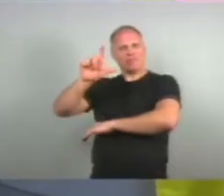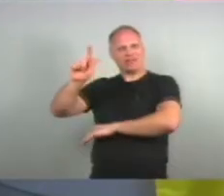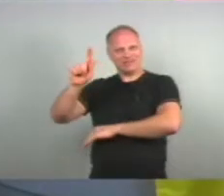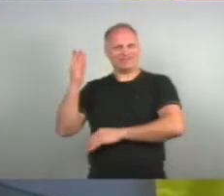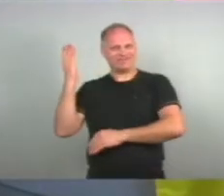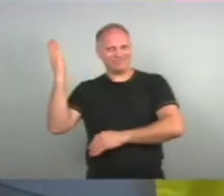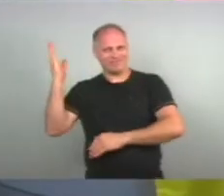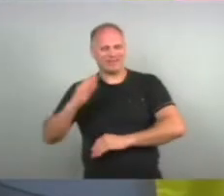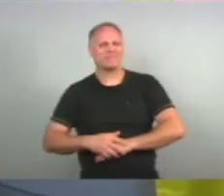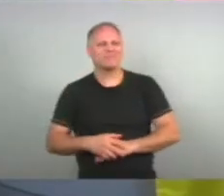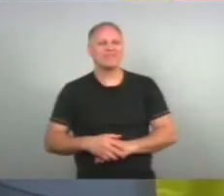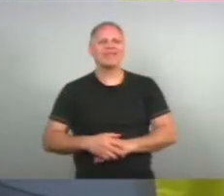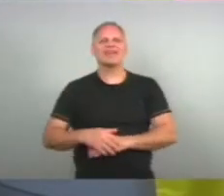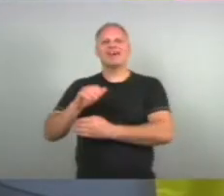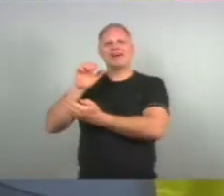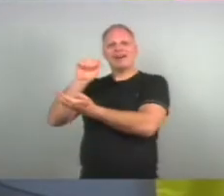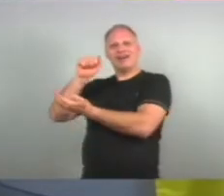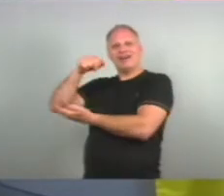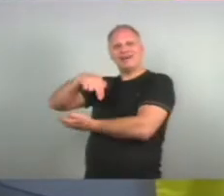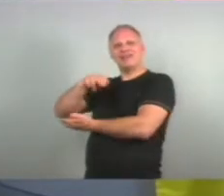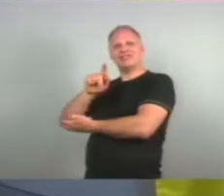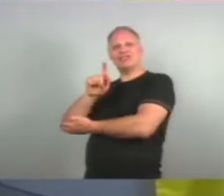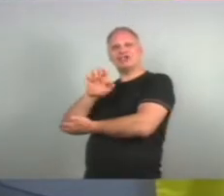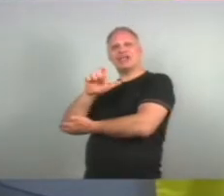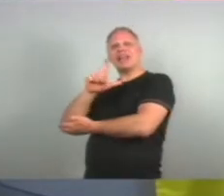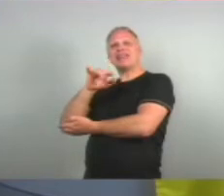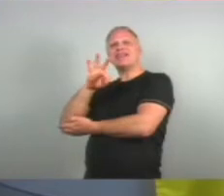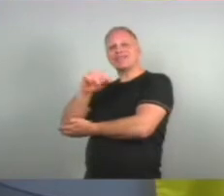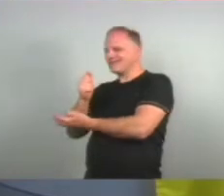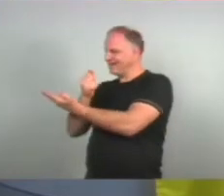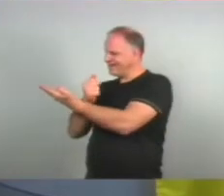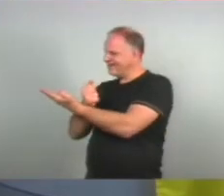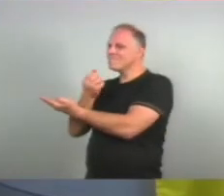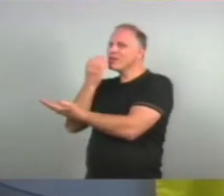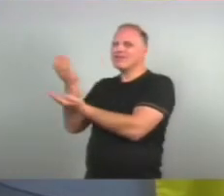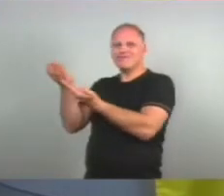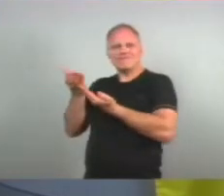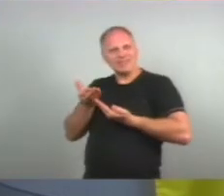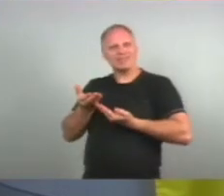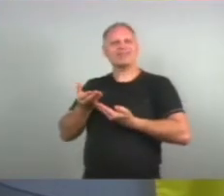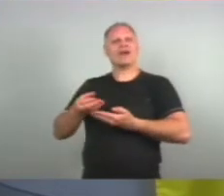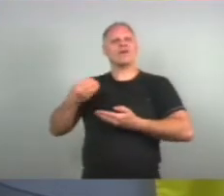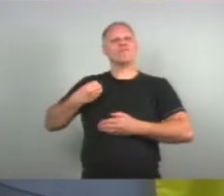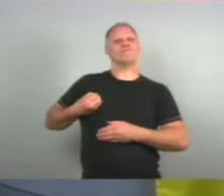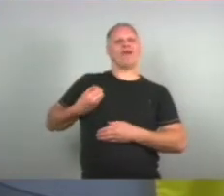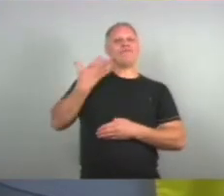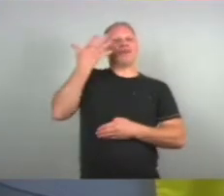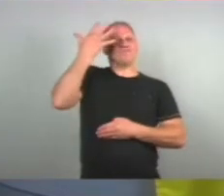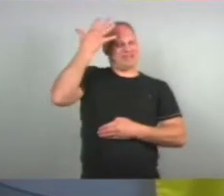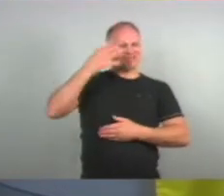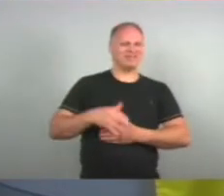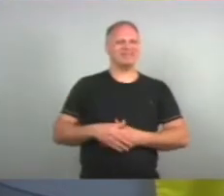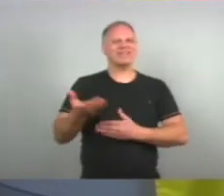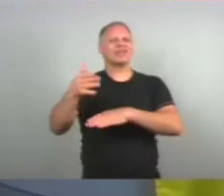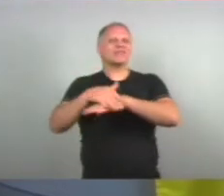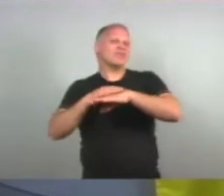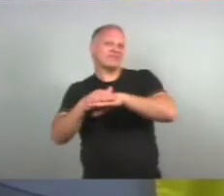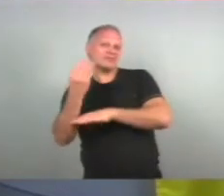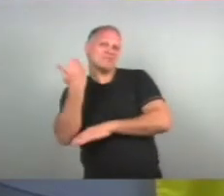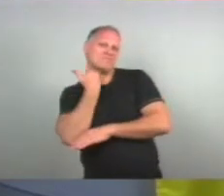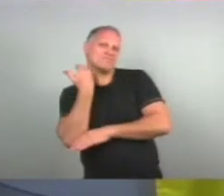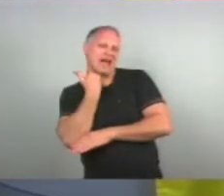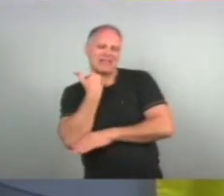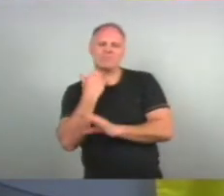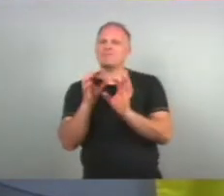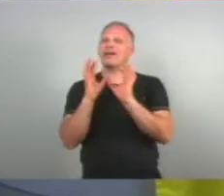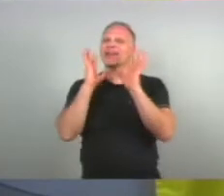Angelita, Ávila Seja bem-vindo ao Viver Plenamente E eu quero conversar um pouquinho contigo Um bate-papo assim bem